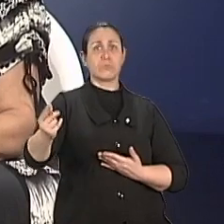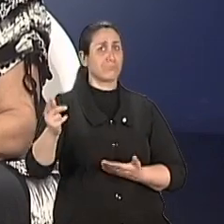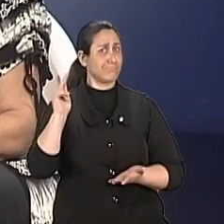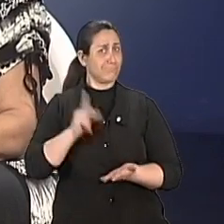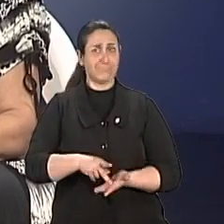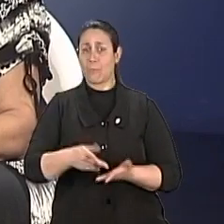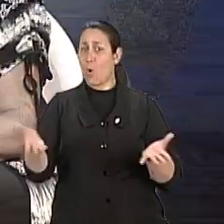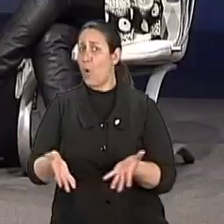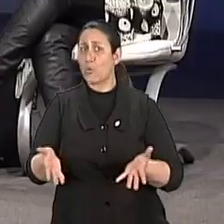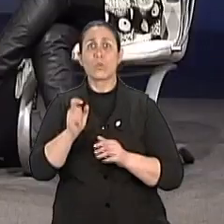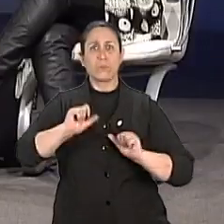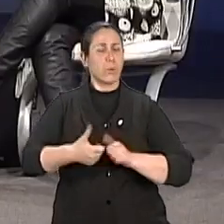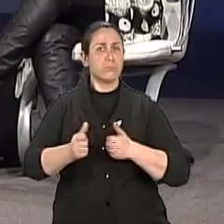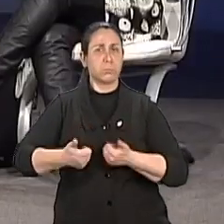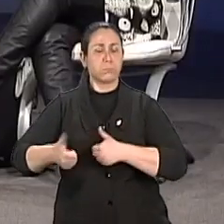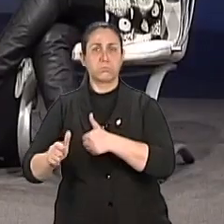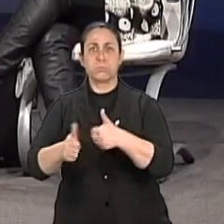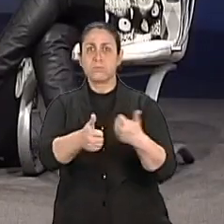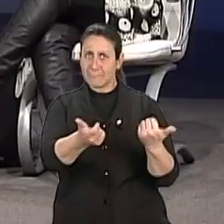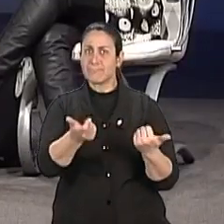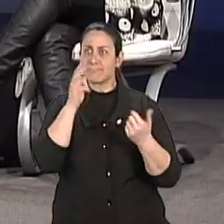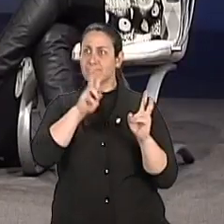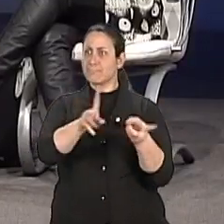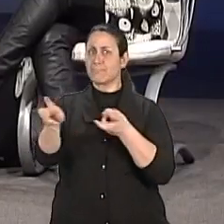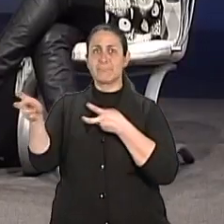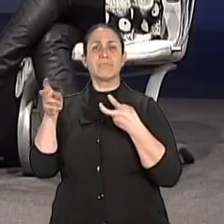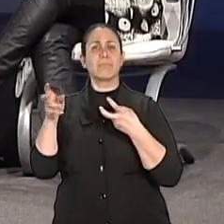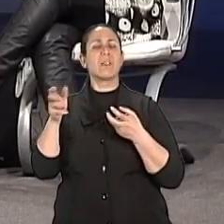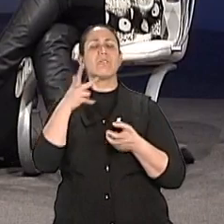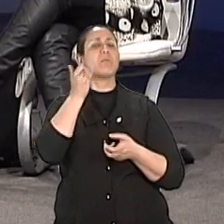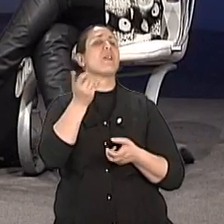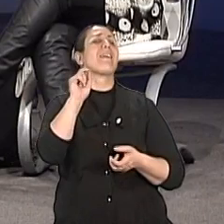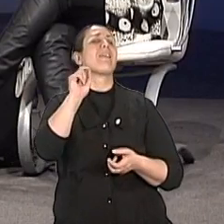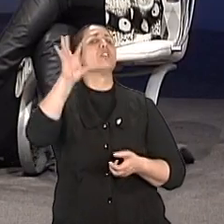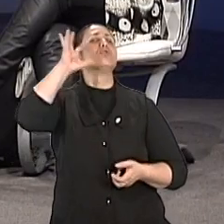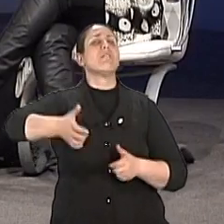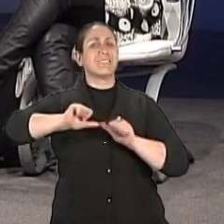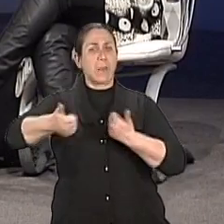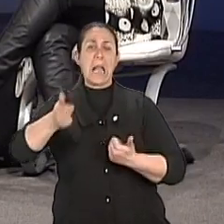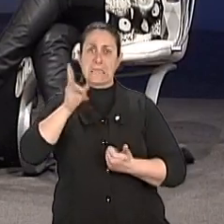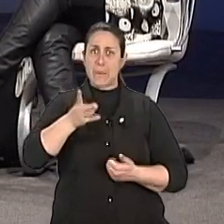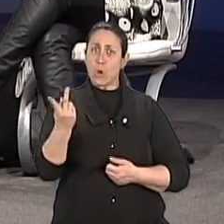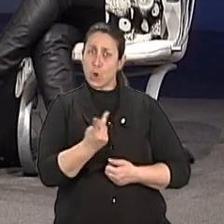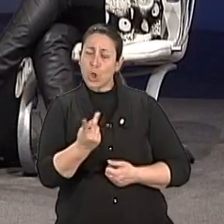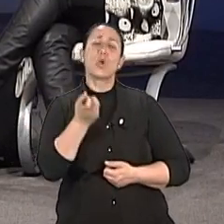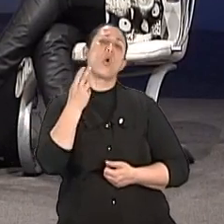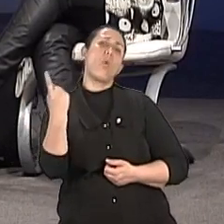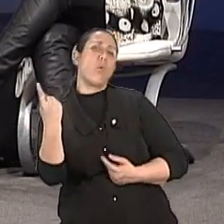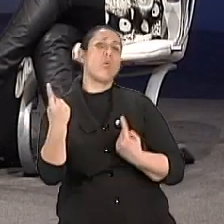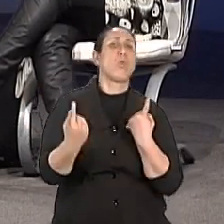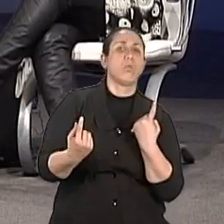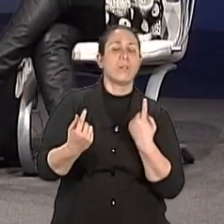E maioria das nossa cultura não está ainda preparada pra isso. Claro. E a maioria das vezes é a dois ou é um que toma atitude? Né? A gente já falou mais das mulheres.